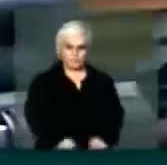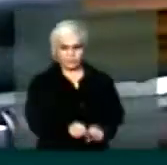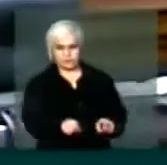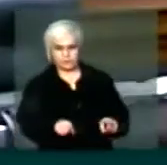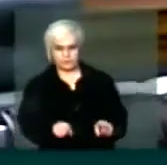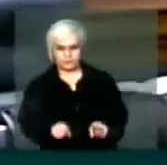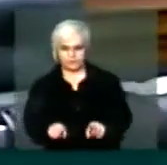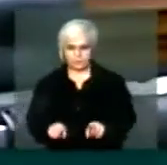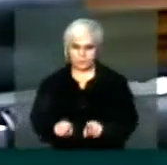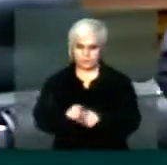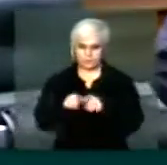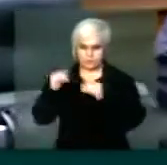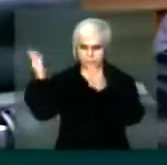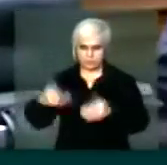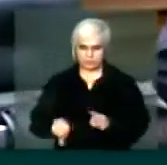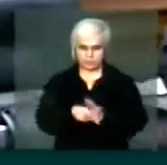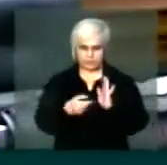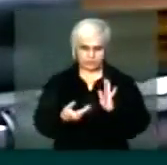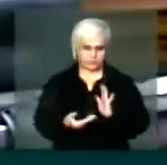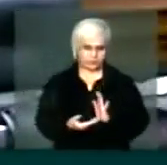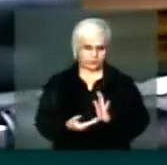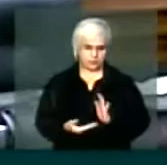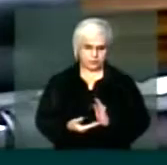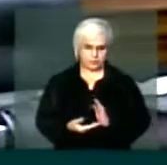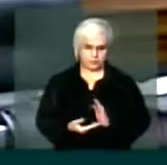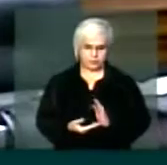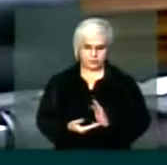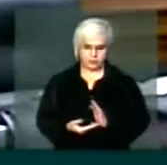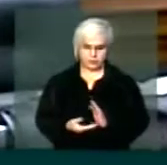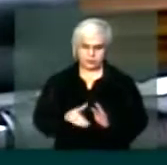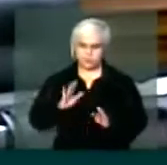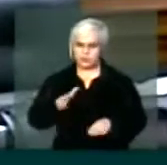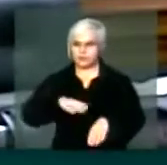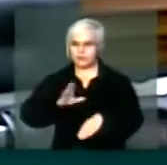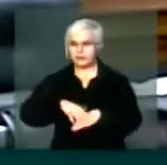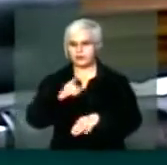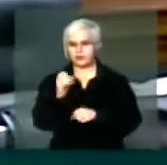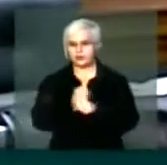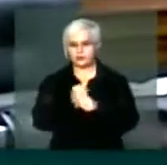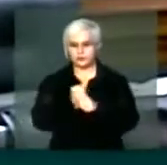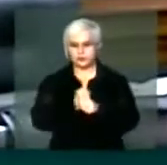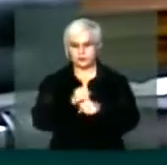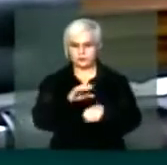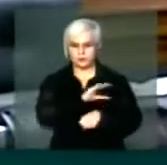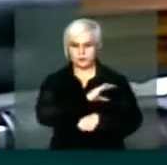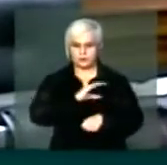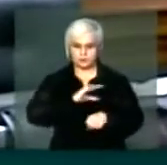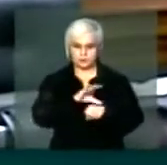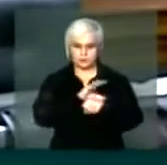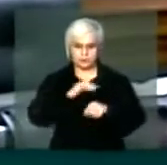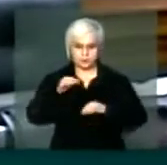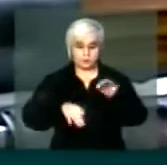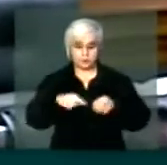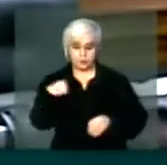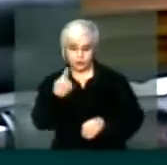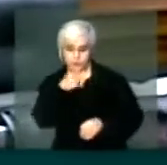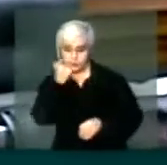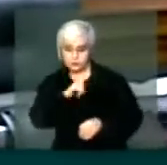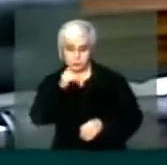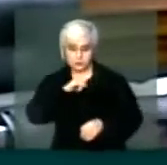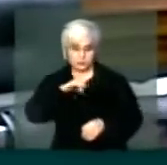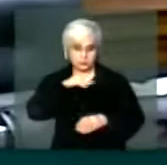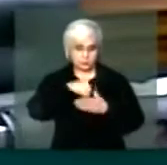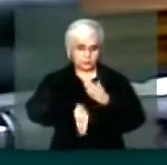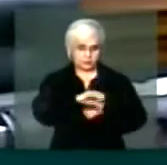esse debate aqui para casa. Nós estamos, Sr. Presidente, há mais de um ano na CCJ, lutando para que a gente possa ter na